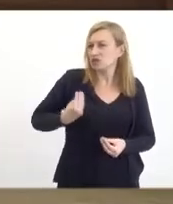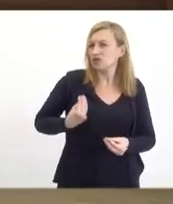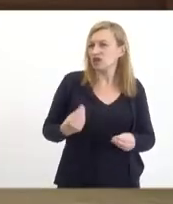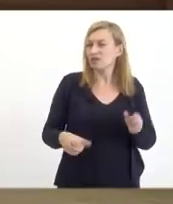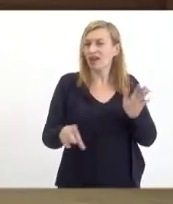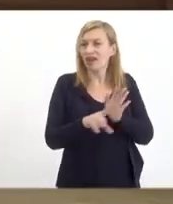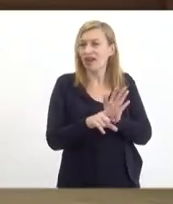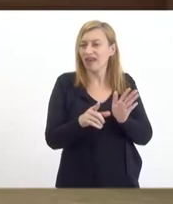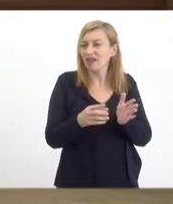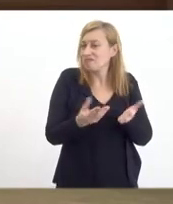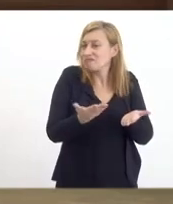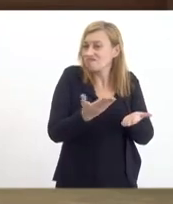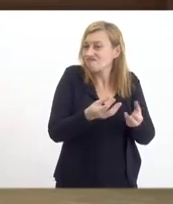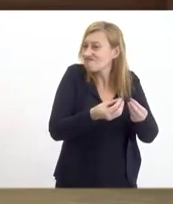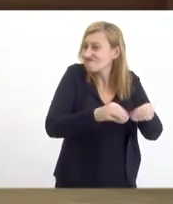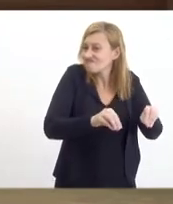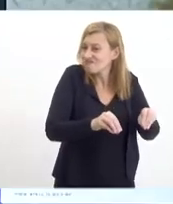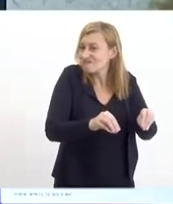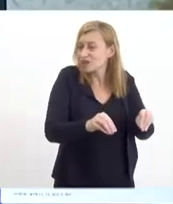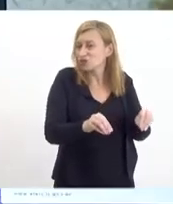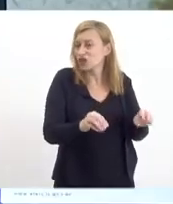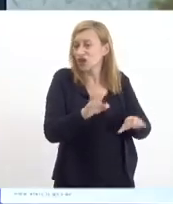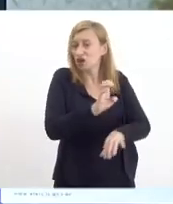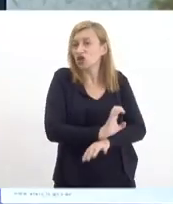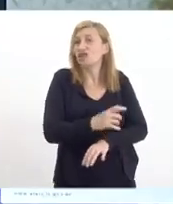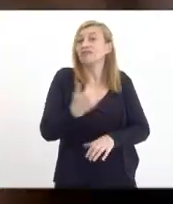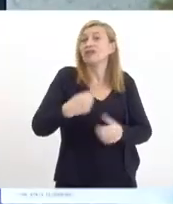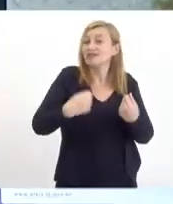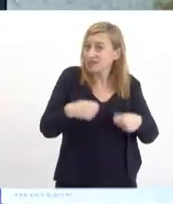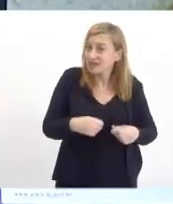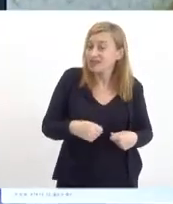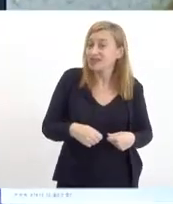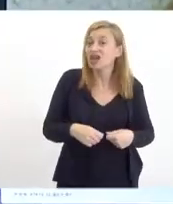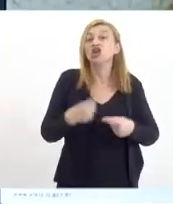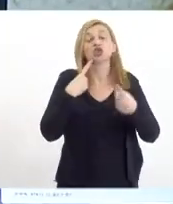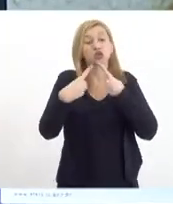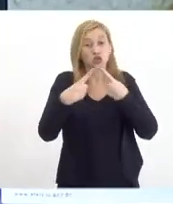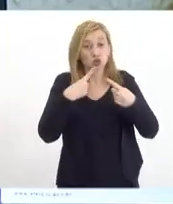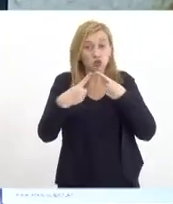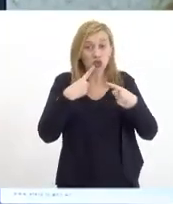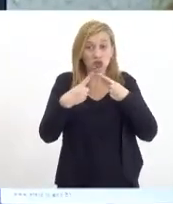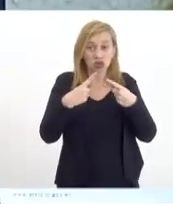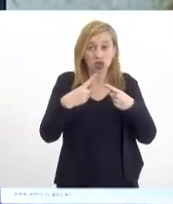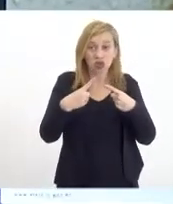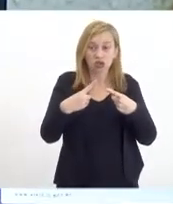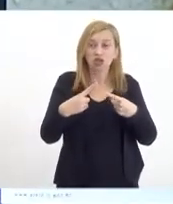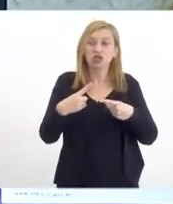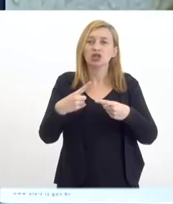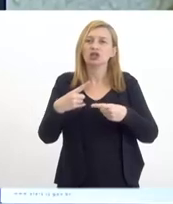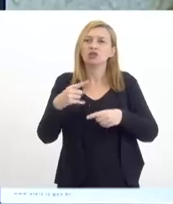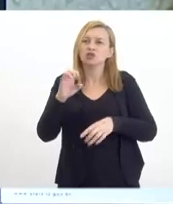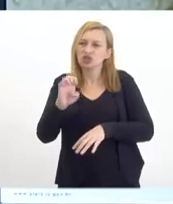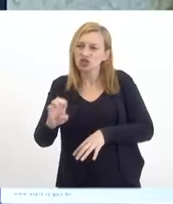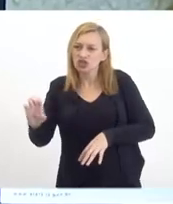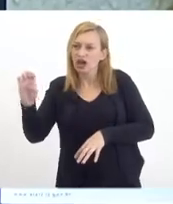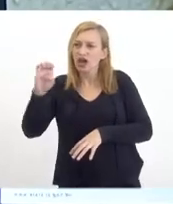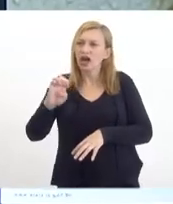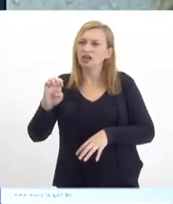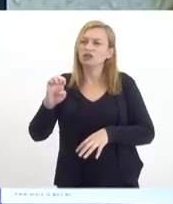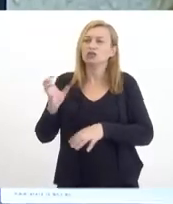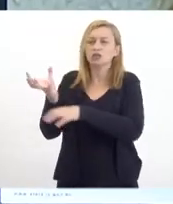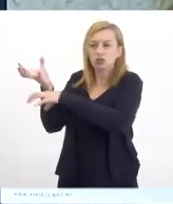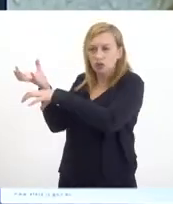quebra o Estado. então, a gente precisa discutir nas bancadas estaduais do